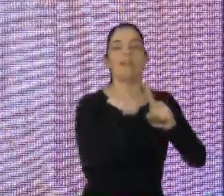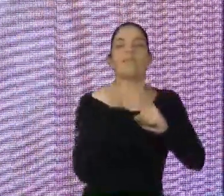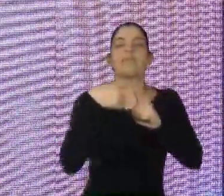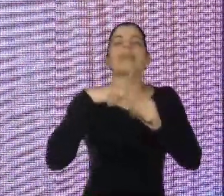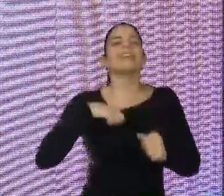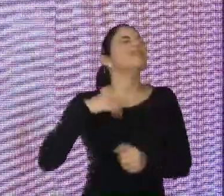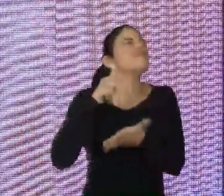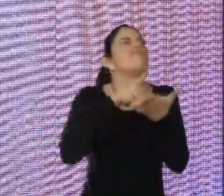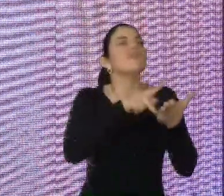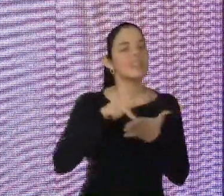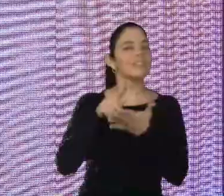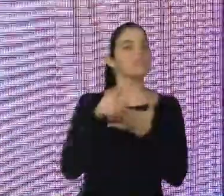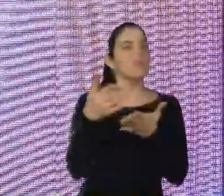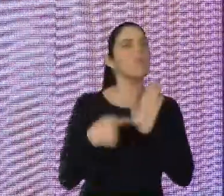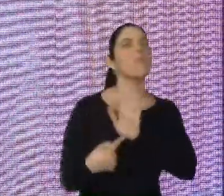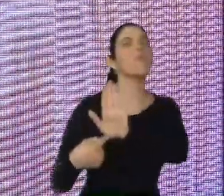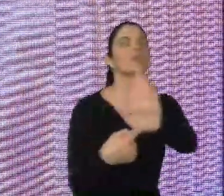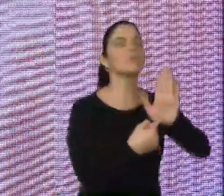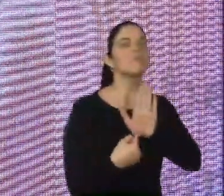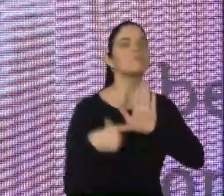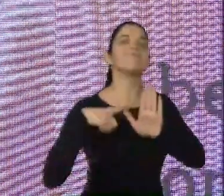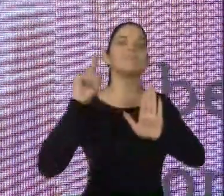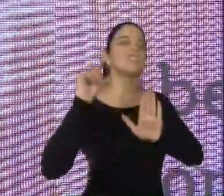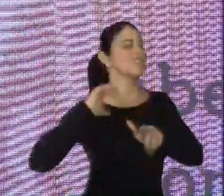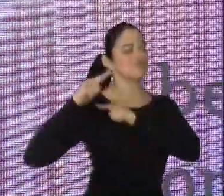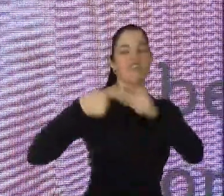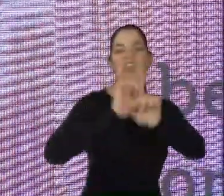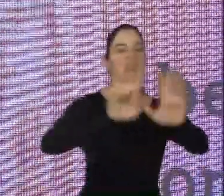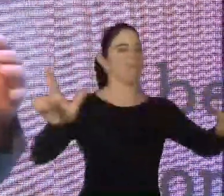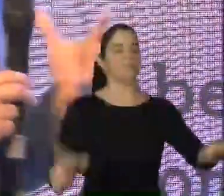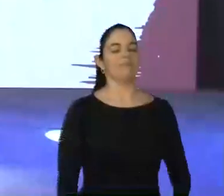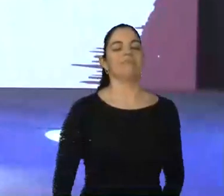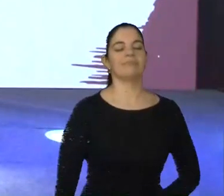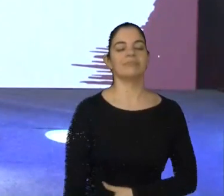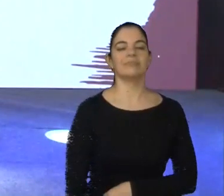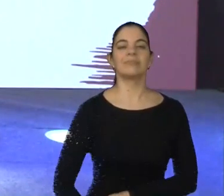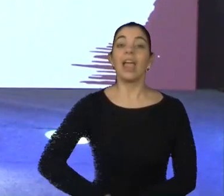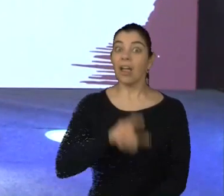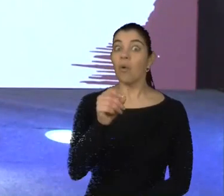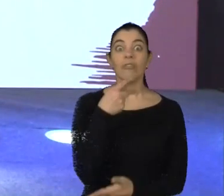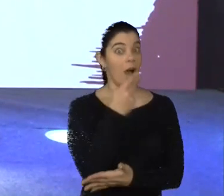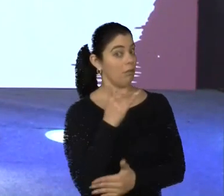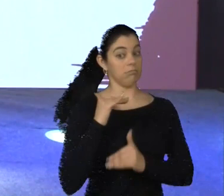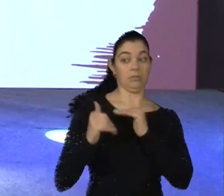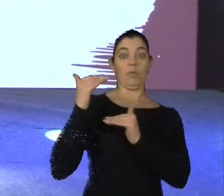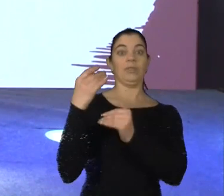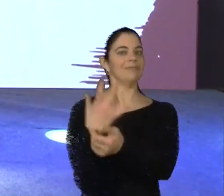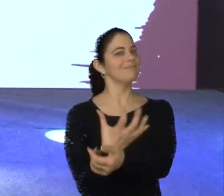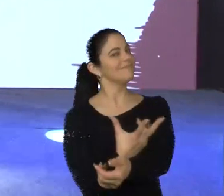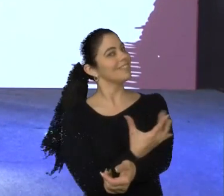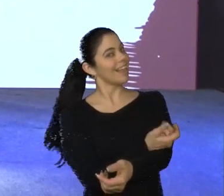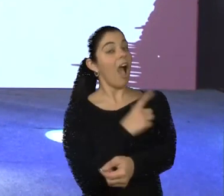provavelmente, para todos vocês aqui, esse fato de que genética não é destino. Agora, quando a gente fala no desenvolvimento emocional,